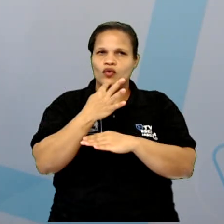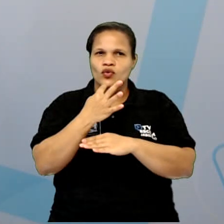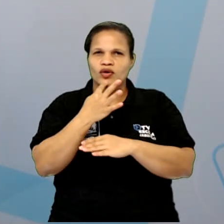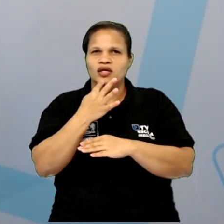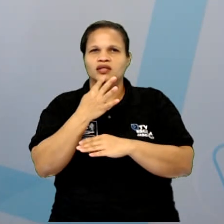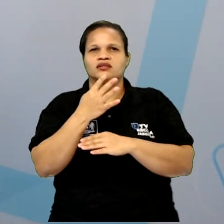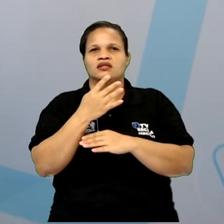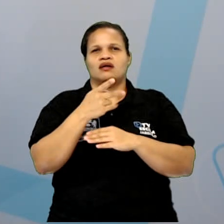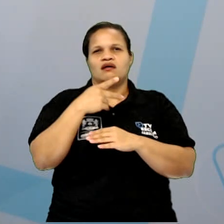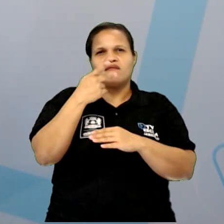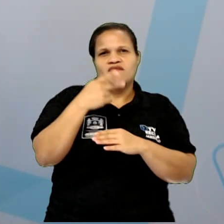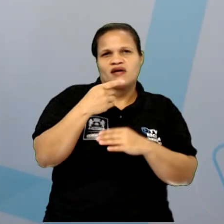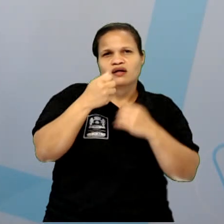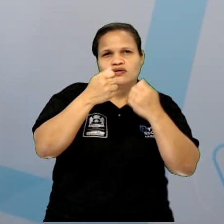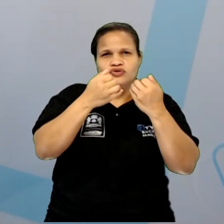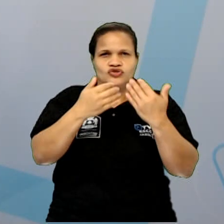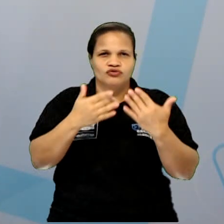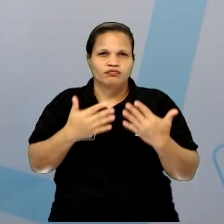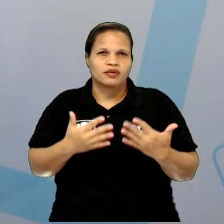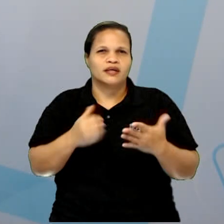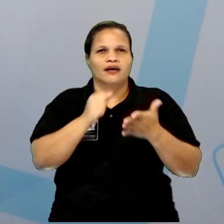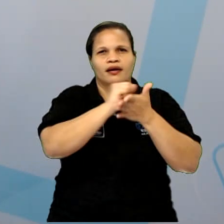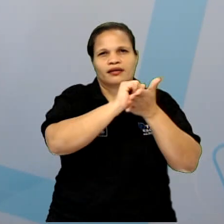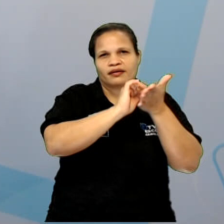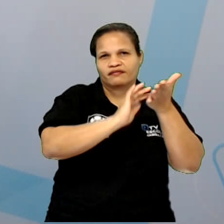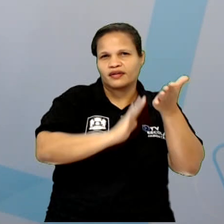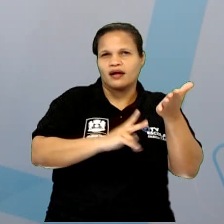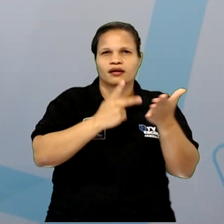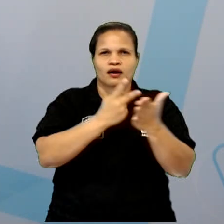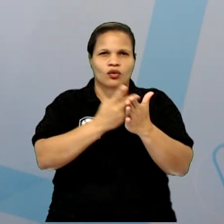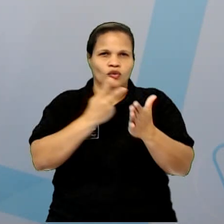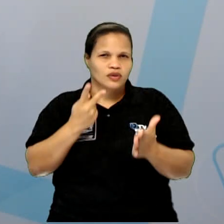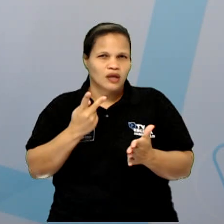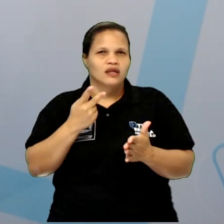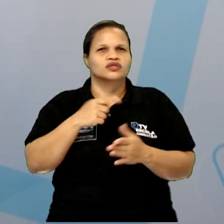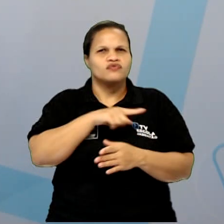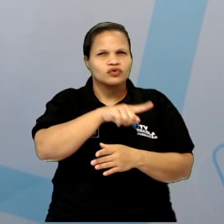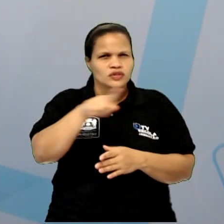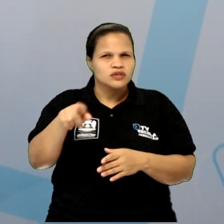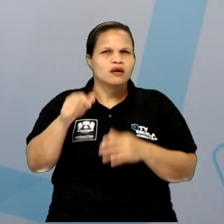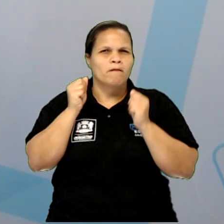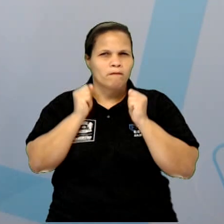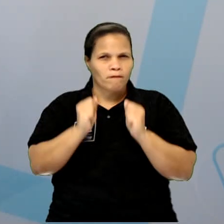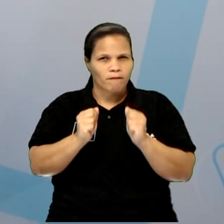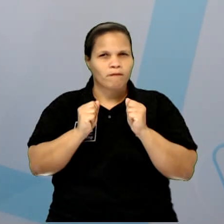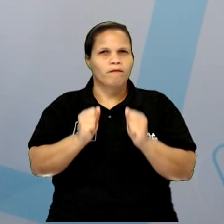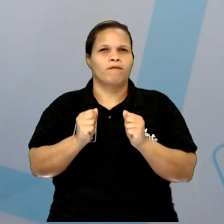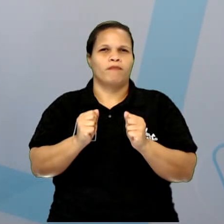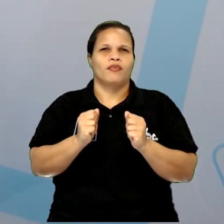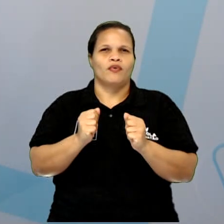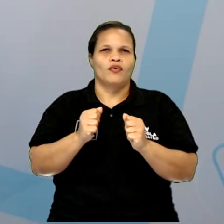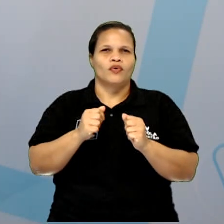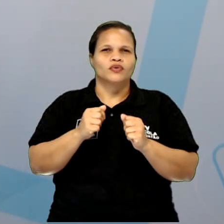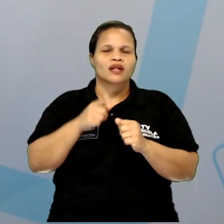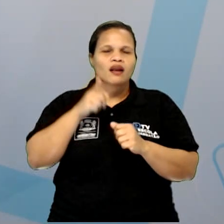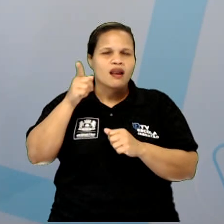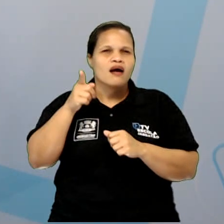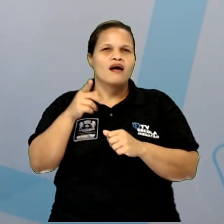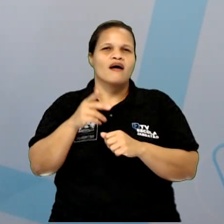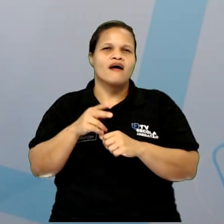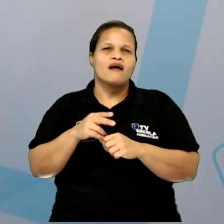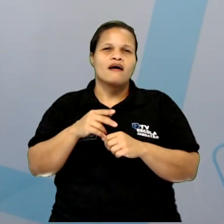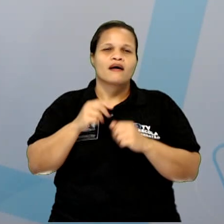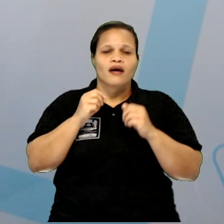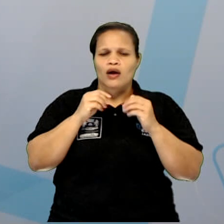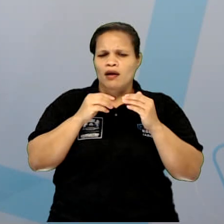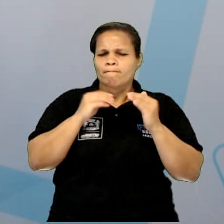fala também sobre as atividades que acontecem. Então, se vocês quiserem conhecer de perto, vocês podem, da sua casa, fazer uma visita ao Paço do Frevo. Pesquise no